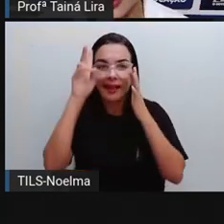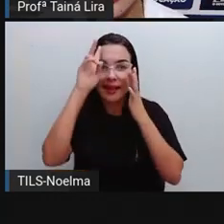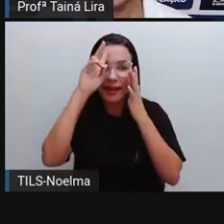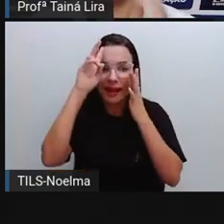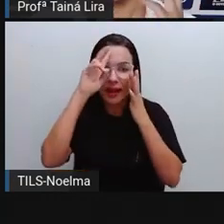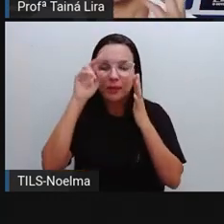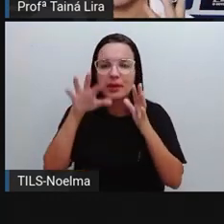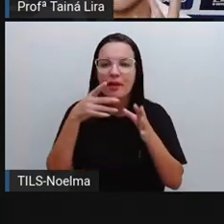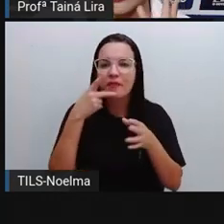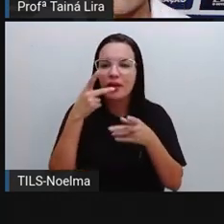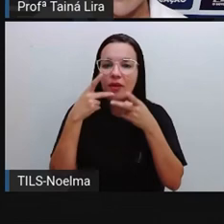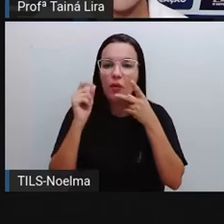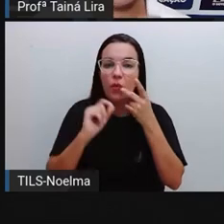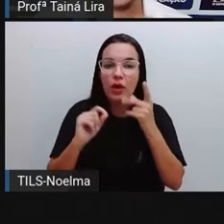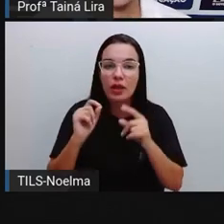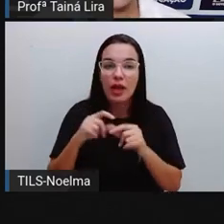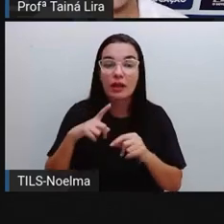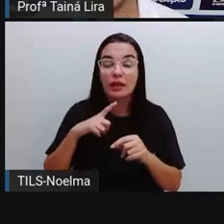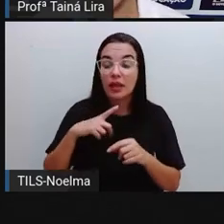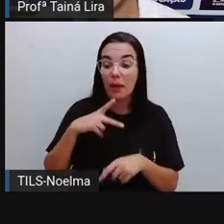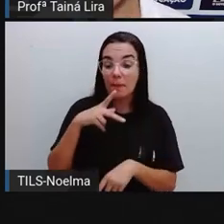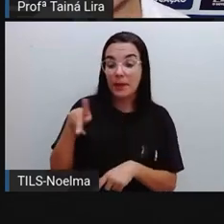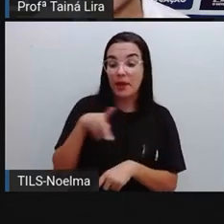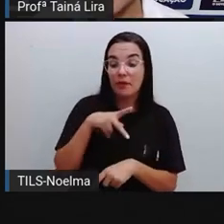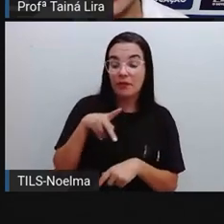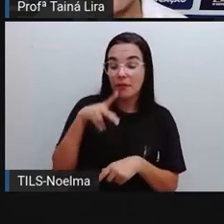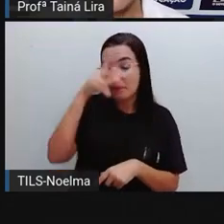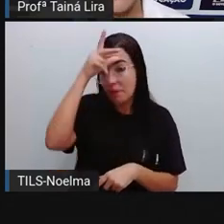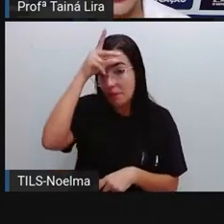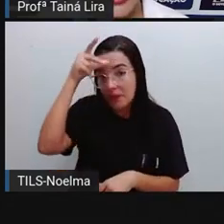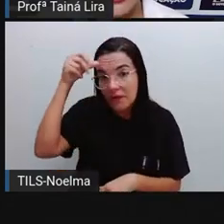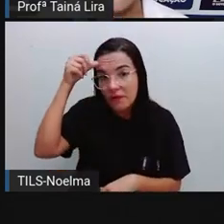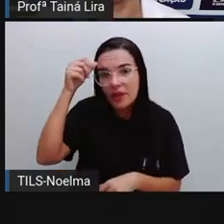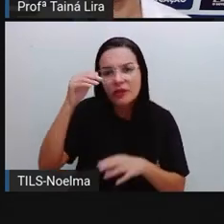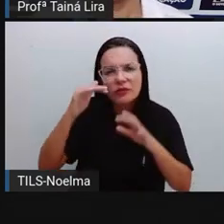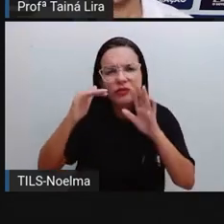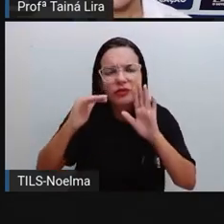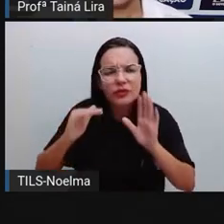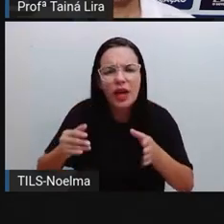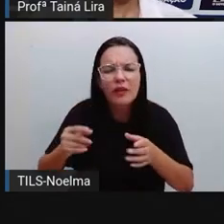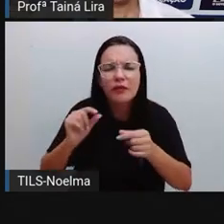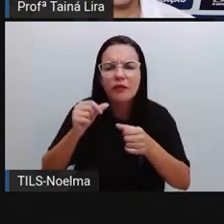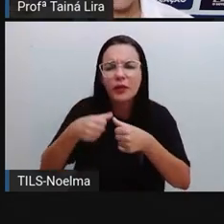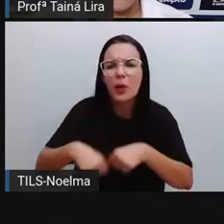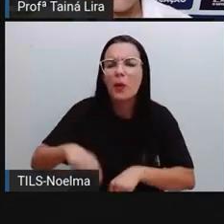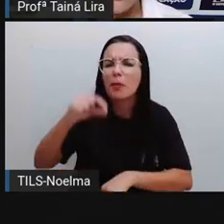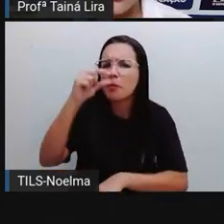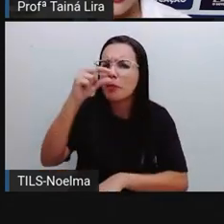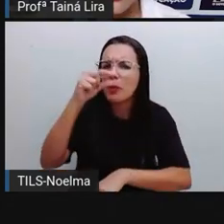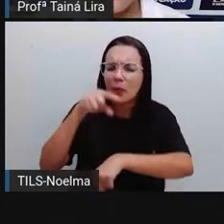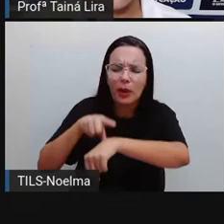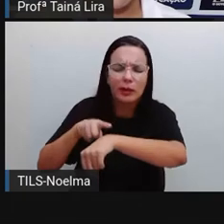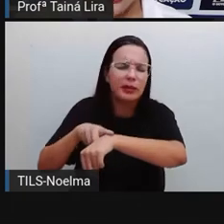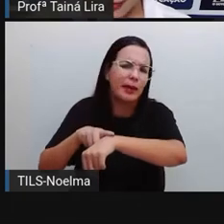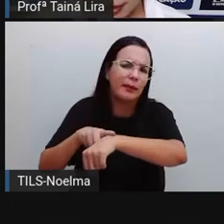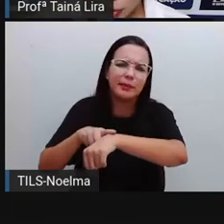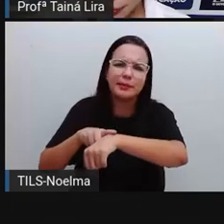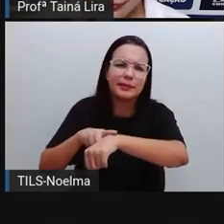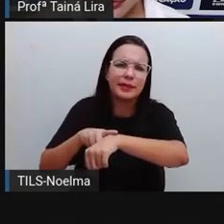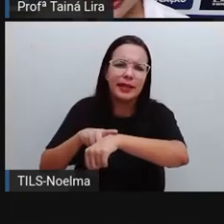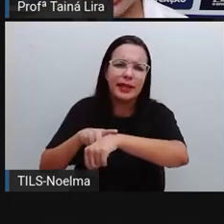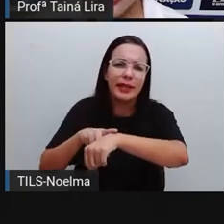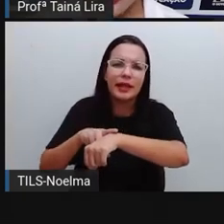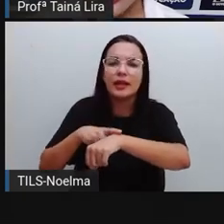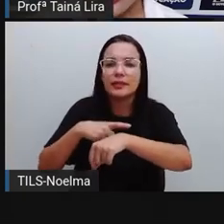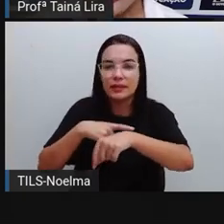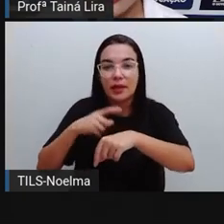início? Que a gente ia ver prefeitos que ficaram aí pouco tempo no cargo, tá? Que em alguns anos aí tiveram mais de